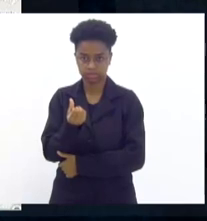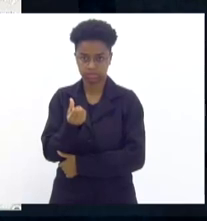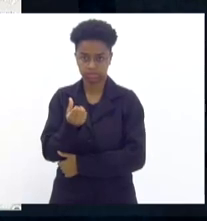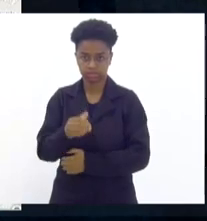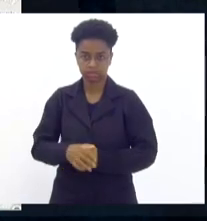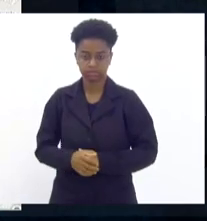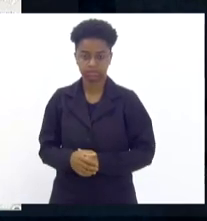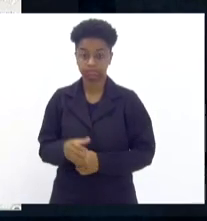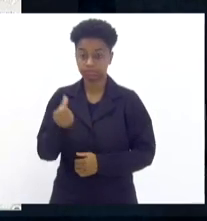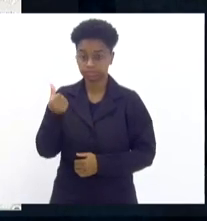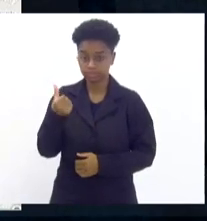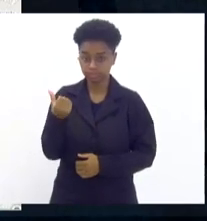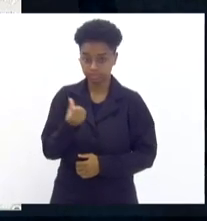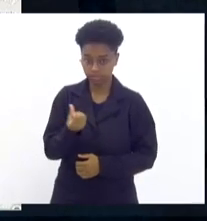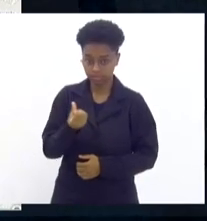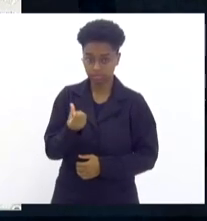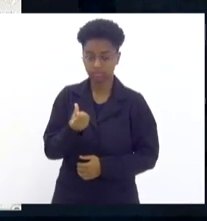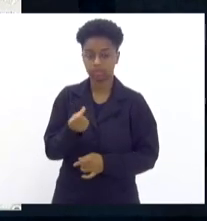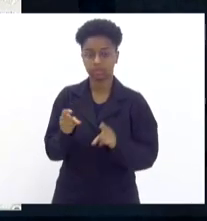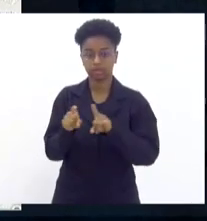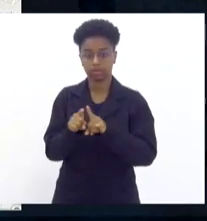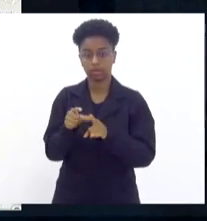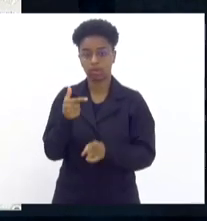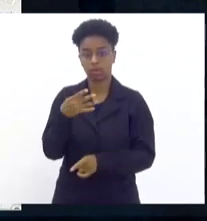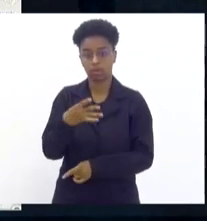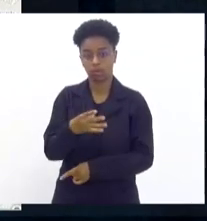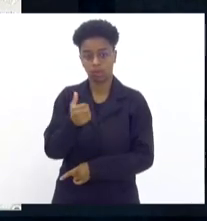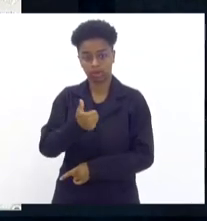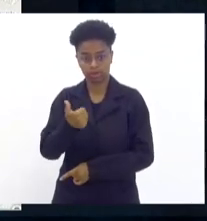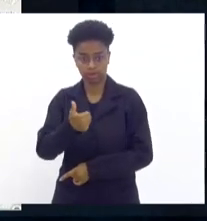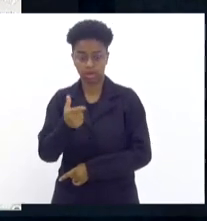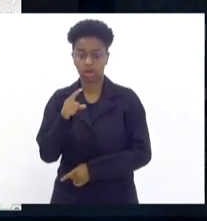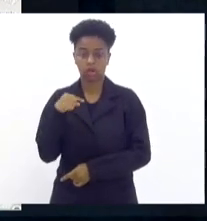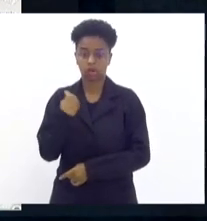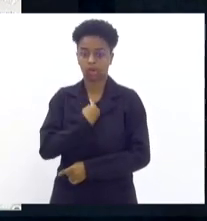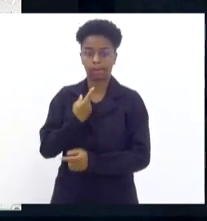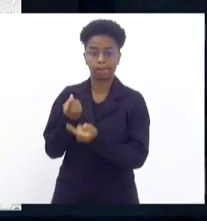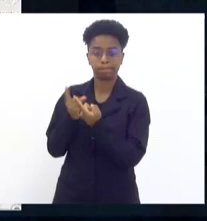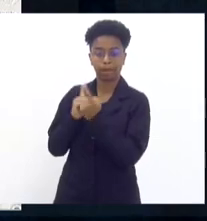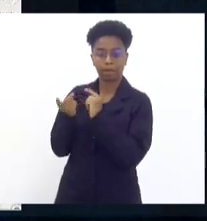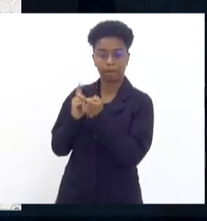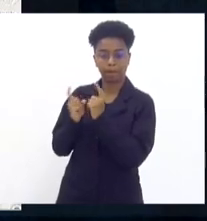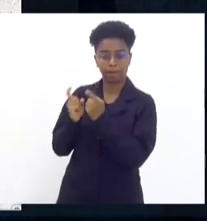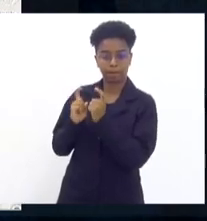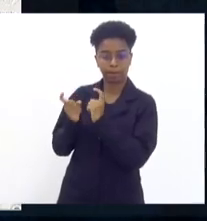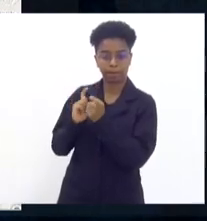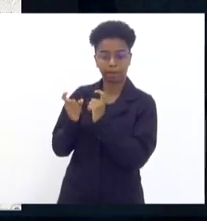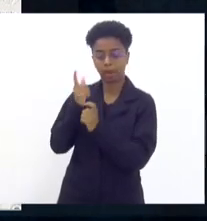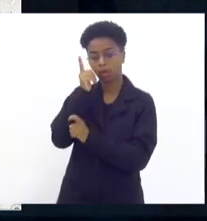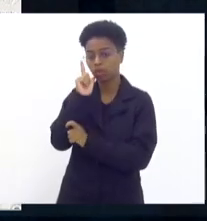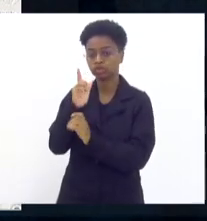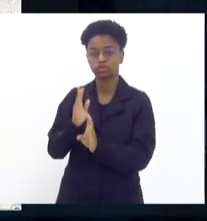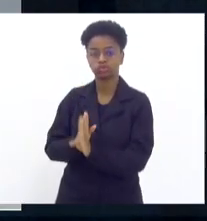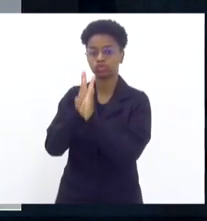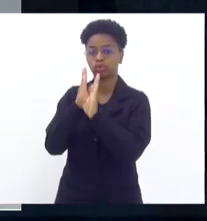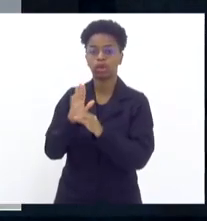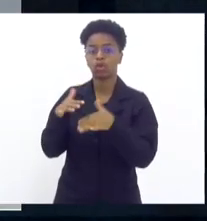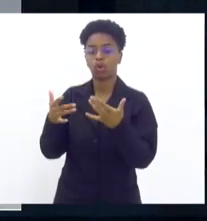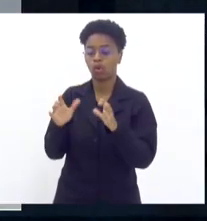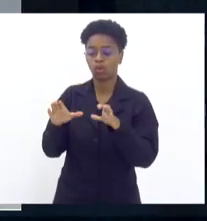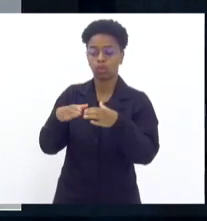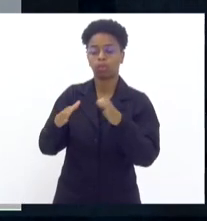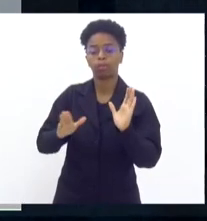Tanto do 16º quanto do 41º, trocando figurinhas, nós conseguimos identificar a quadrilha de roubadores